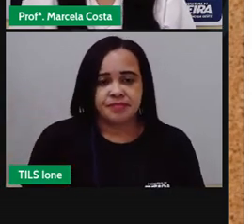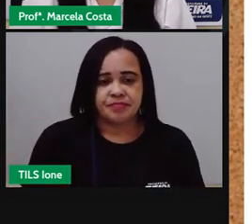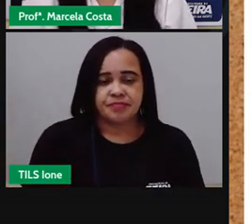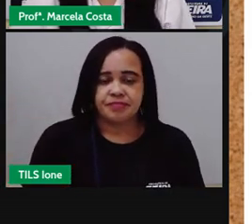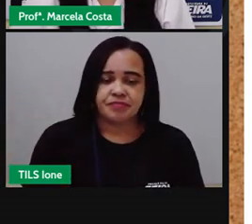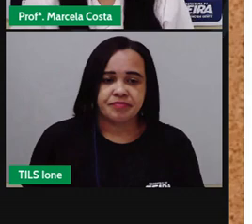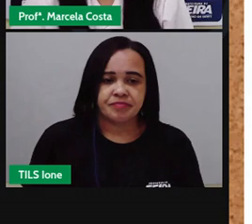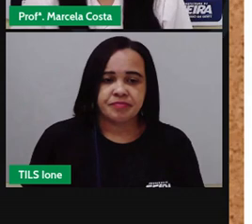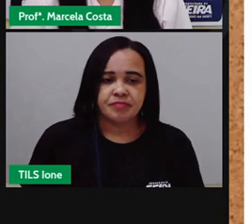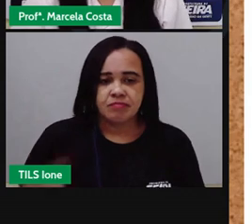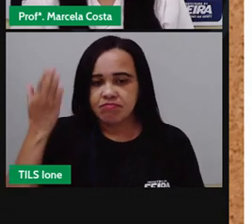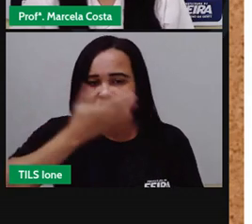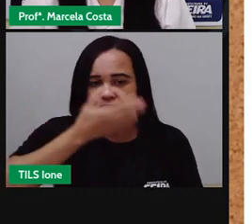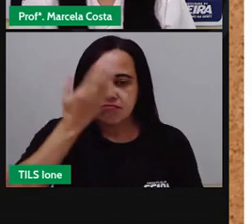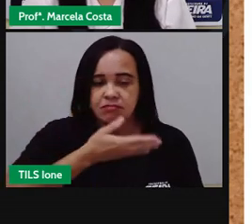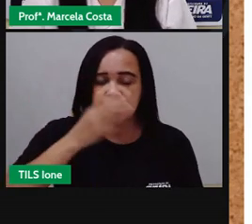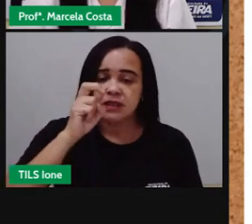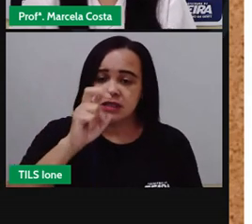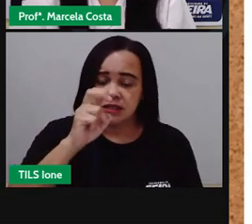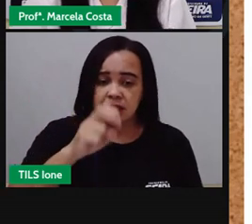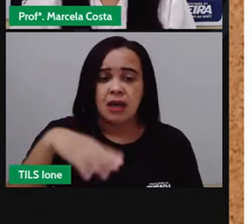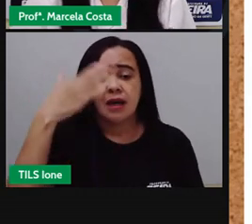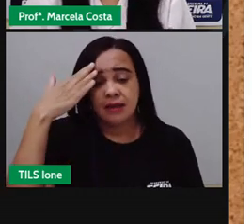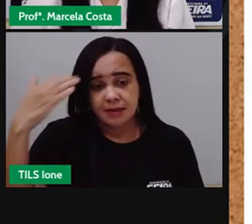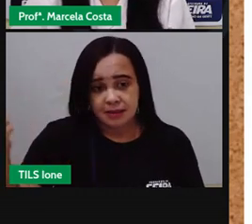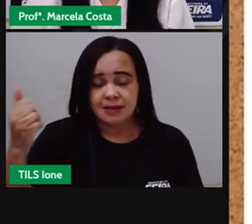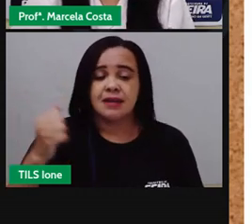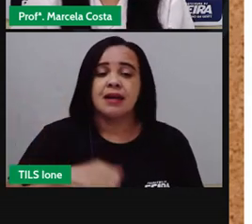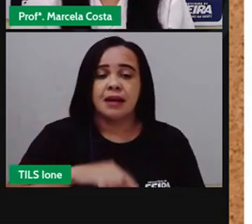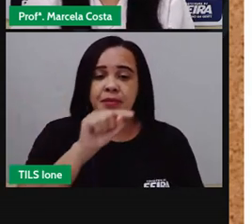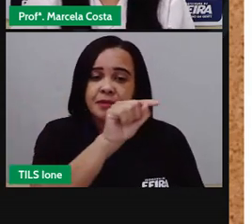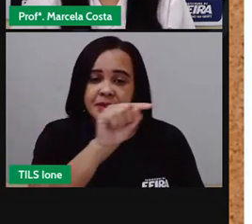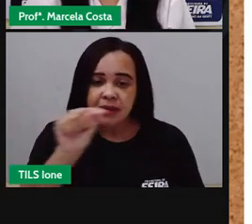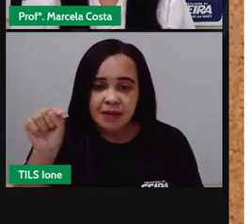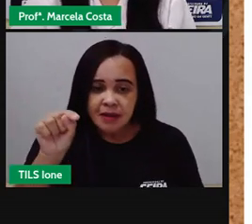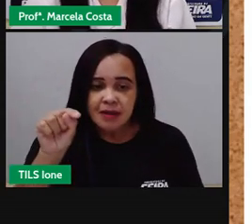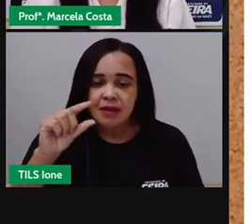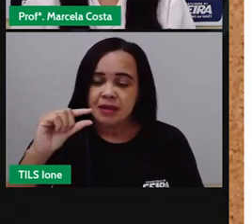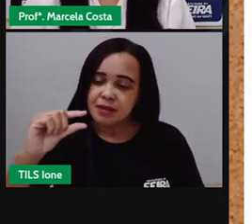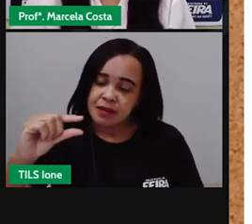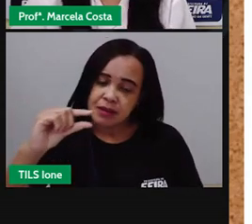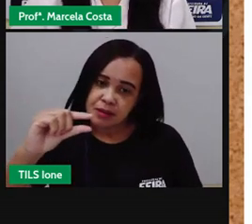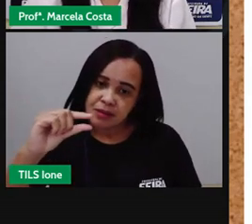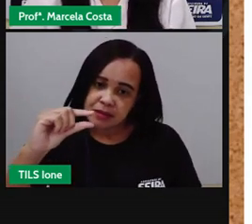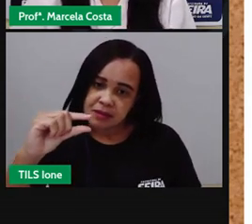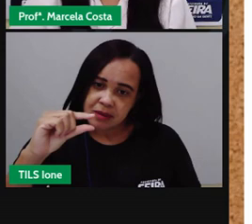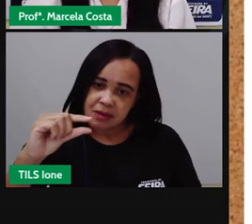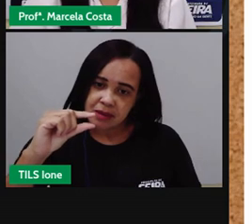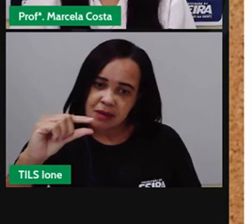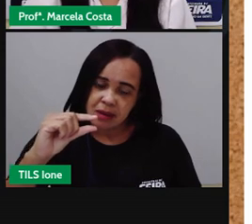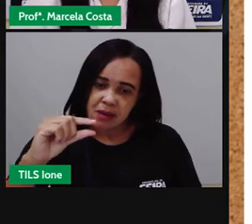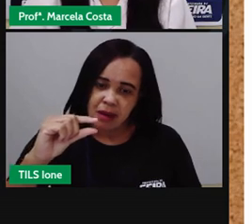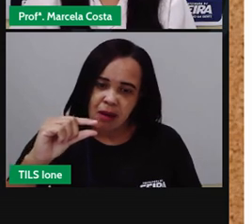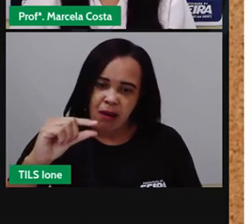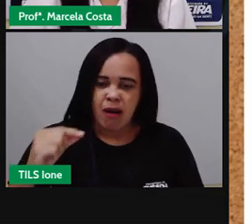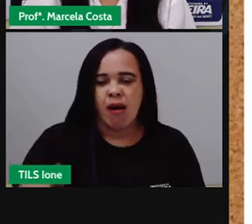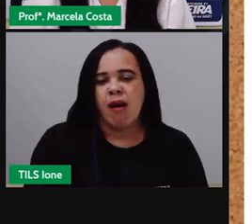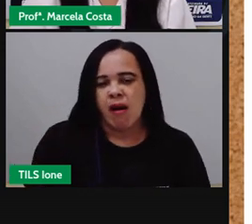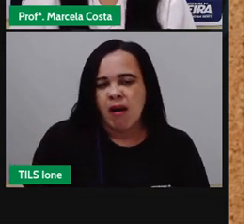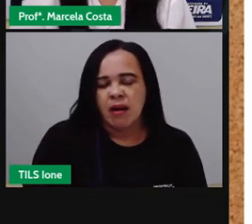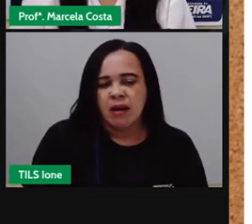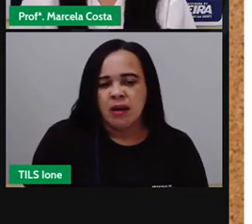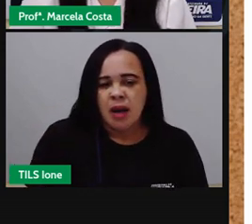esteja aqui representado a gente vê que esse gráfico ele está sendo montado aqui do